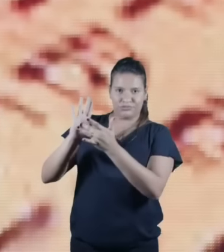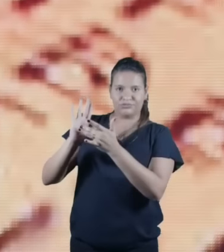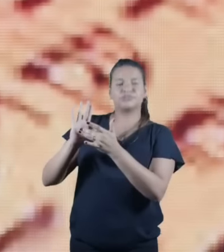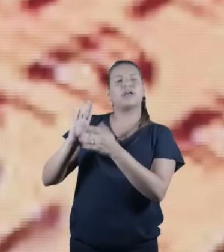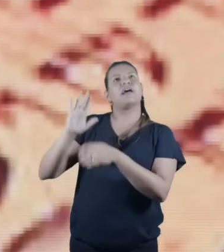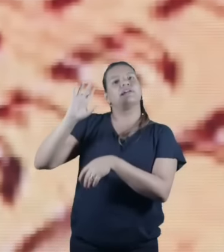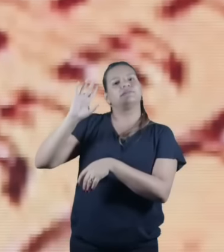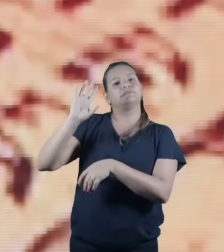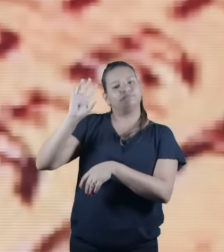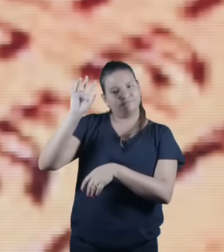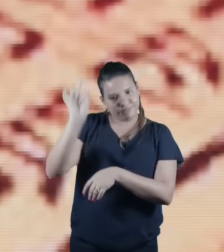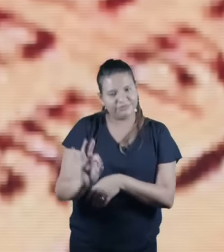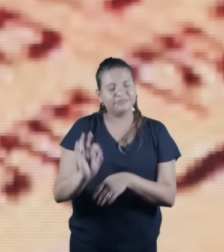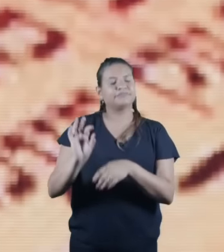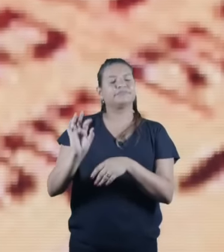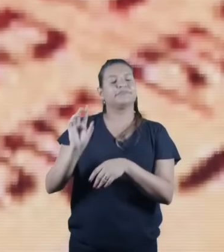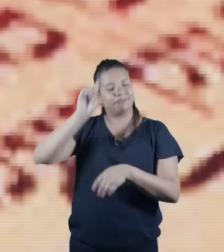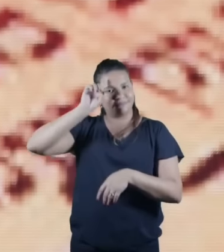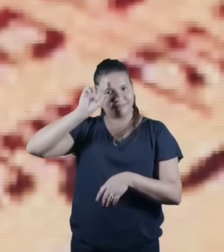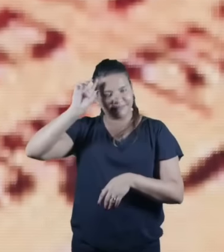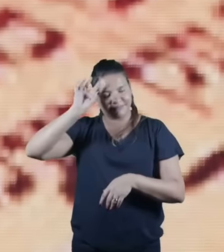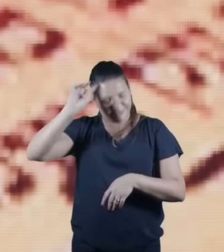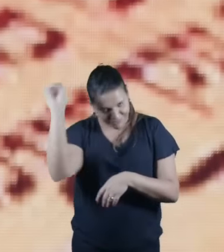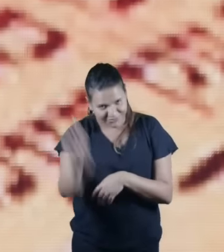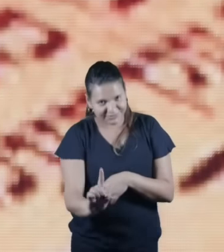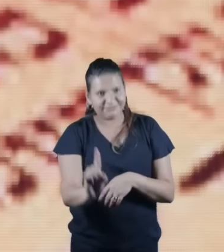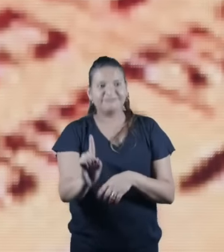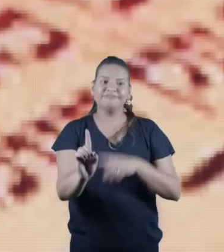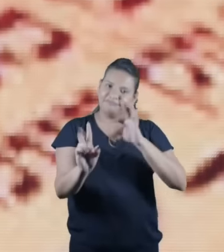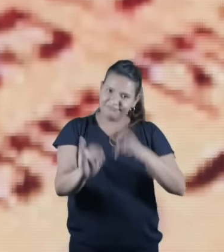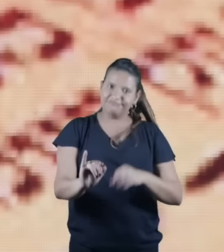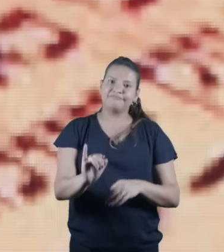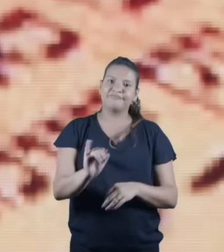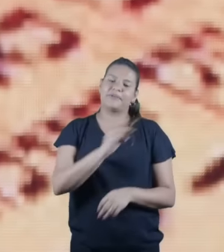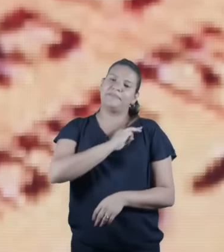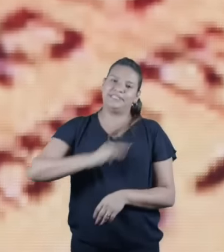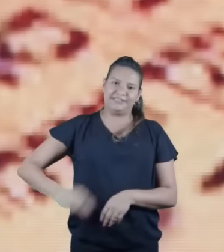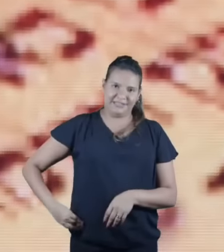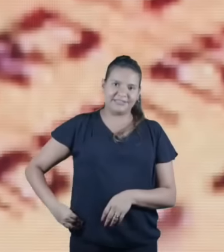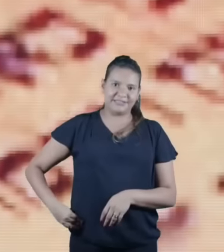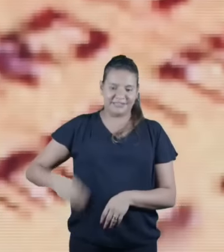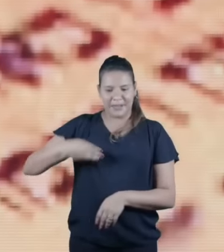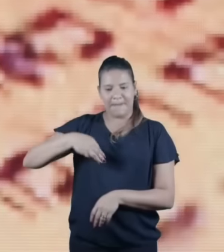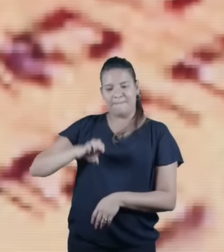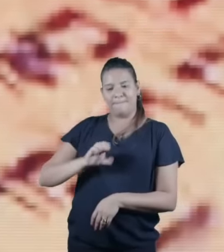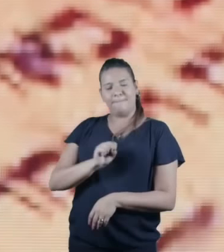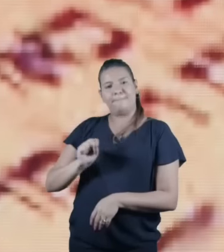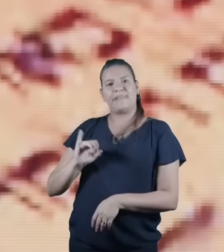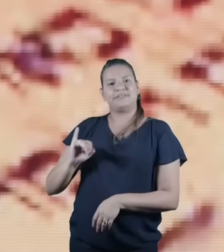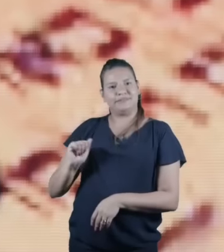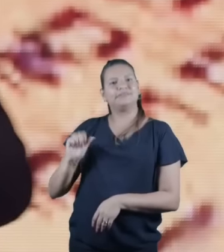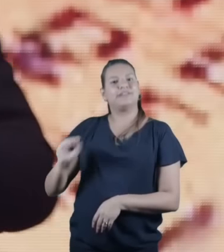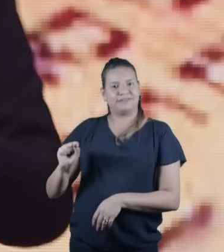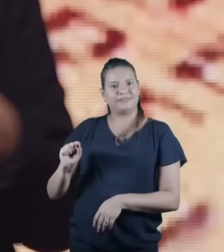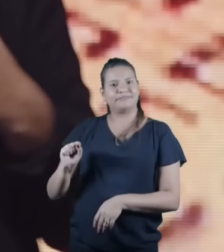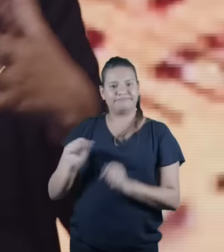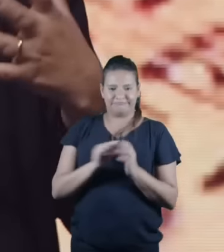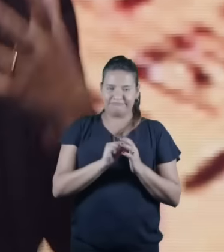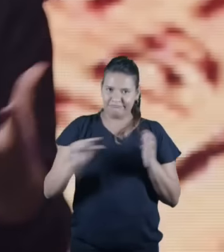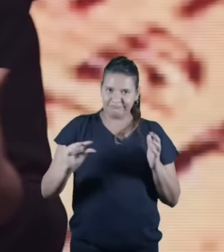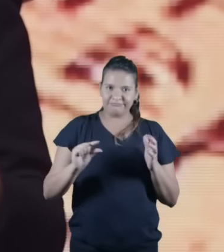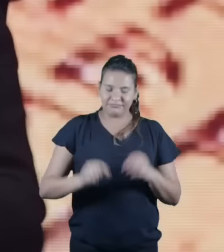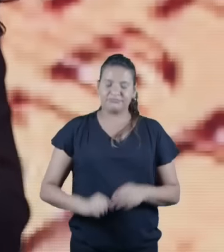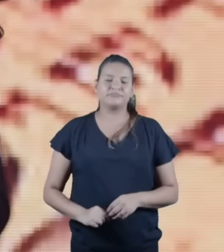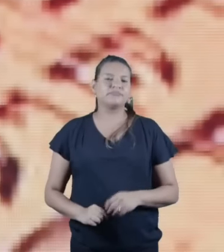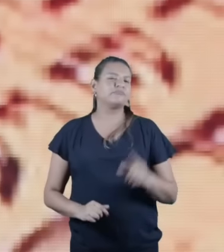teve um tempo áureo, um tempo maravilhoso, na época de Davi, na época do rei Salomão. Tinha o templo, e Israel era uma terra